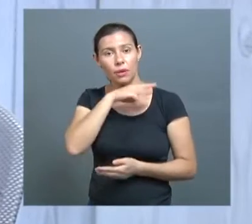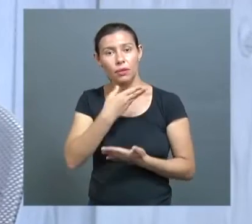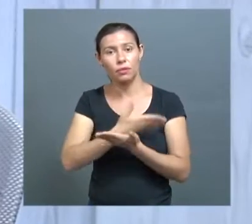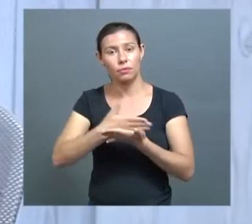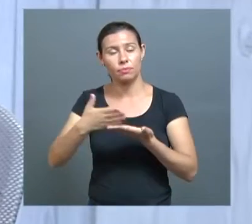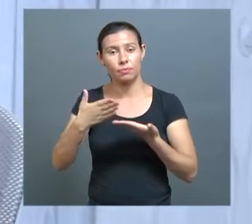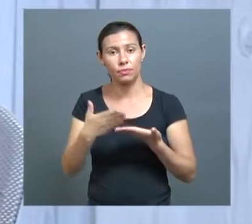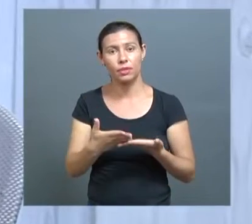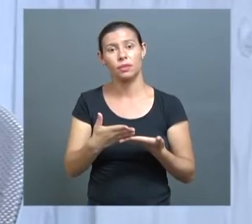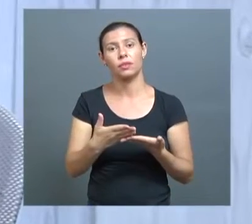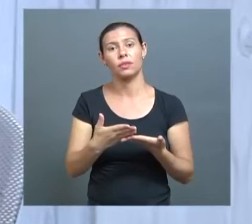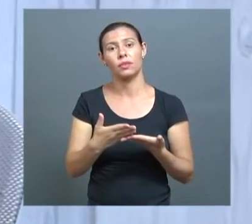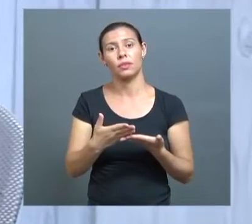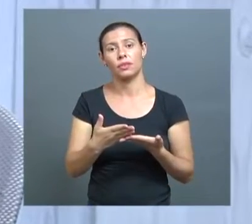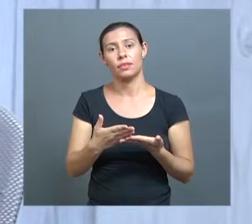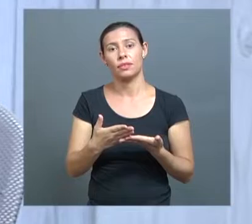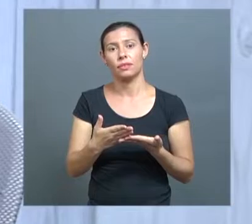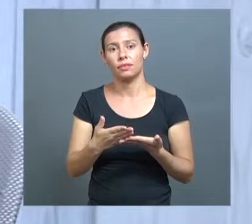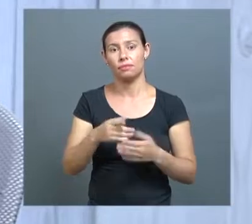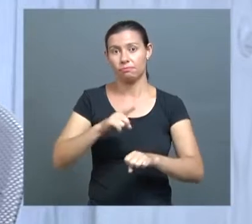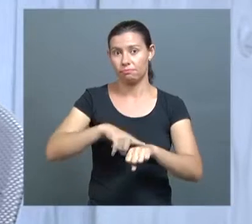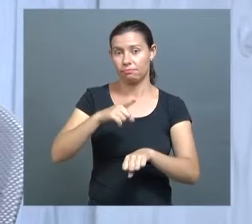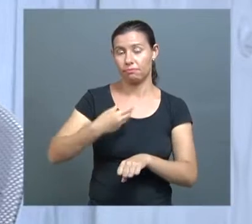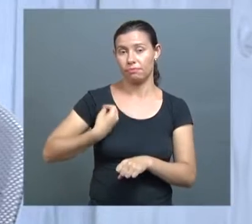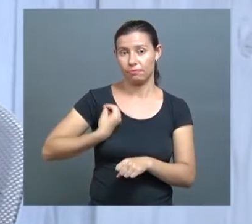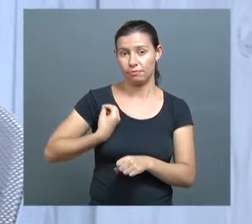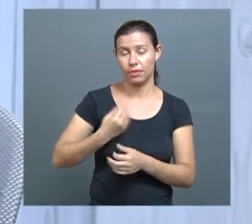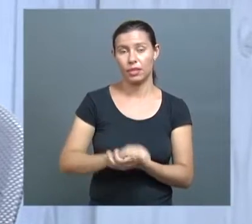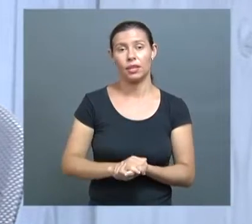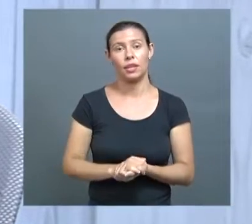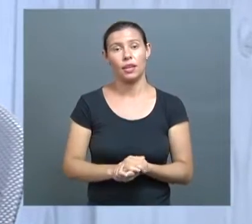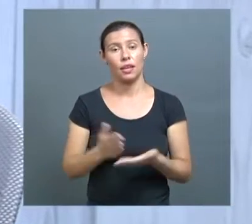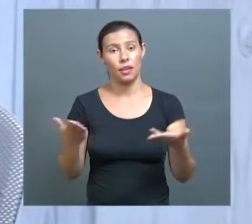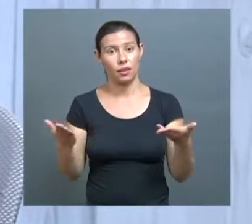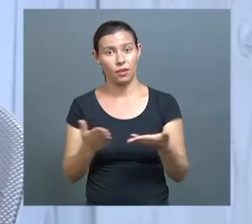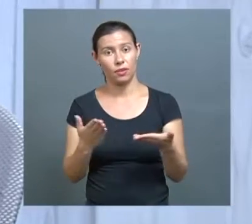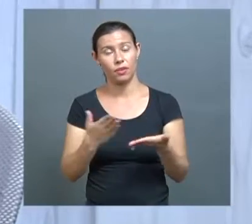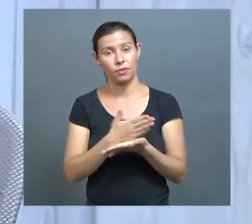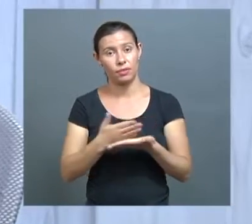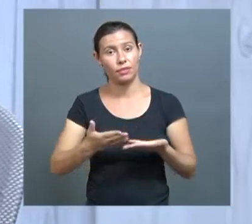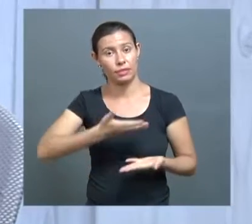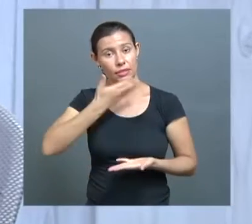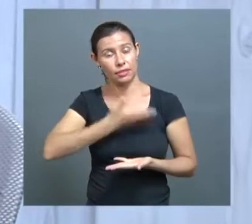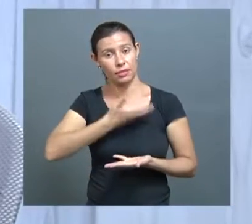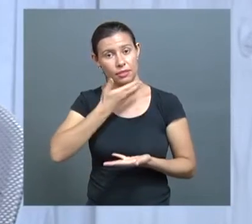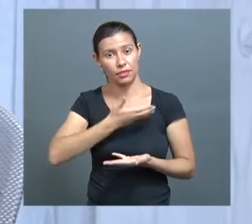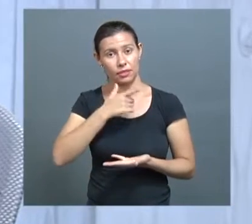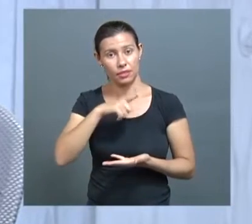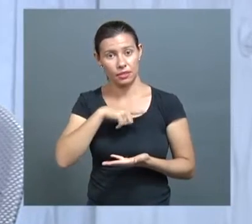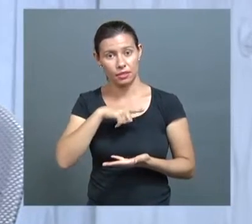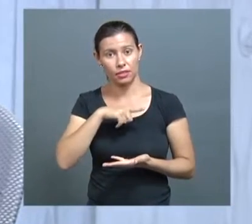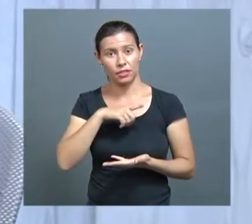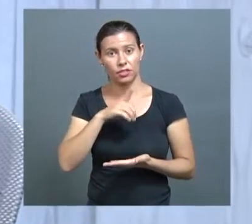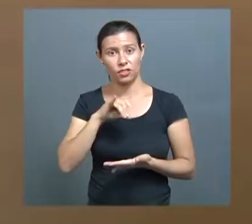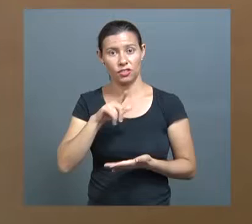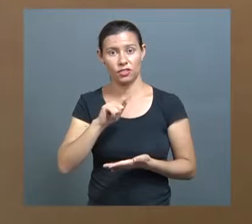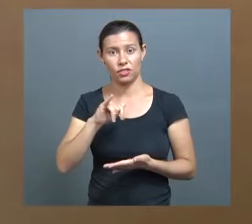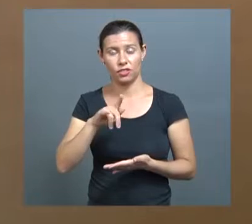No início deste mês, a programação passou a ser veiculada no formato digital. E agora, mais uma novidade.